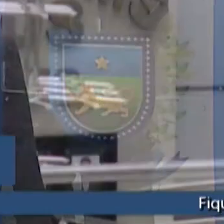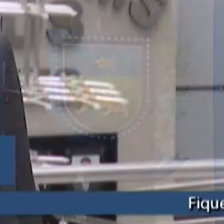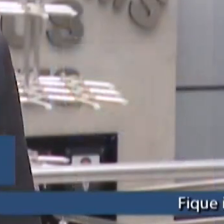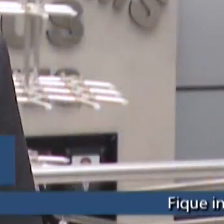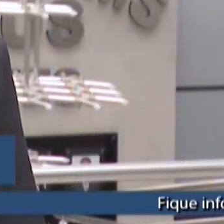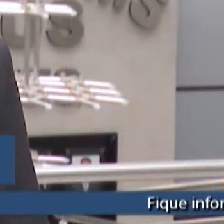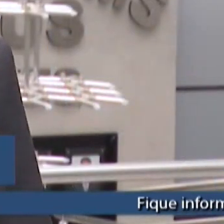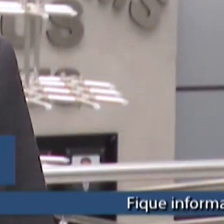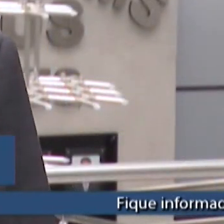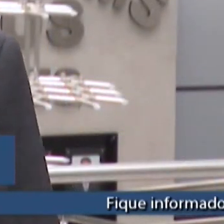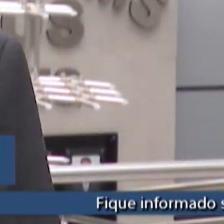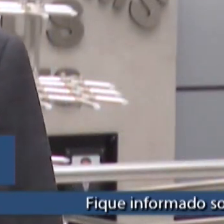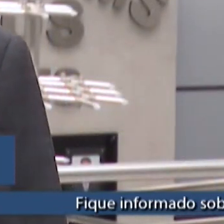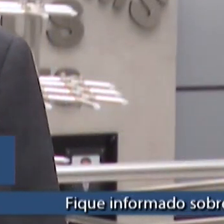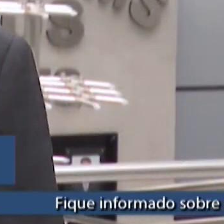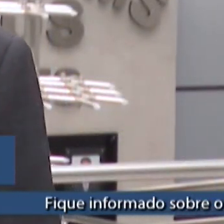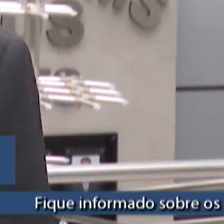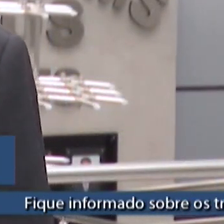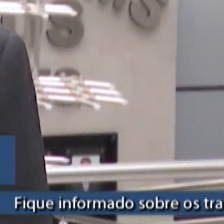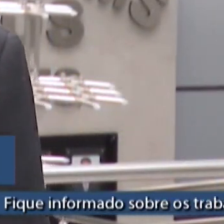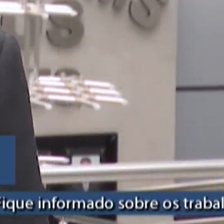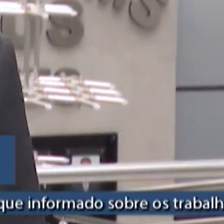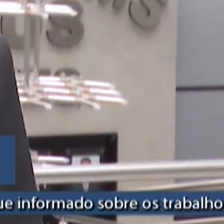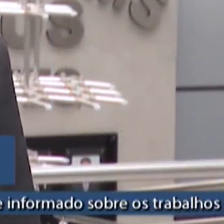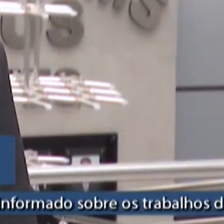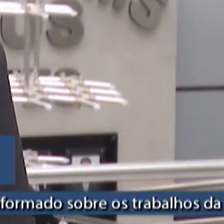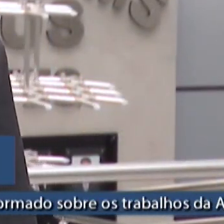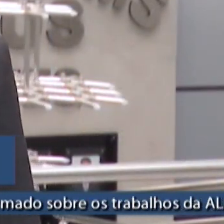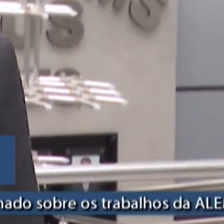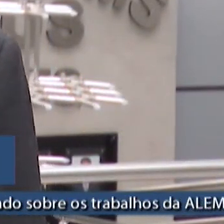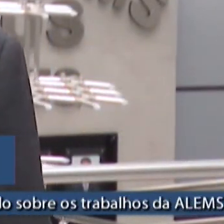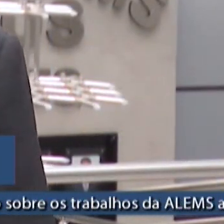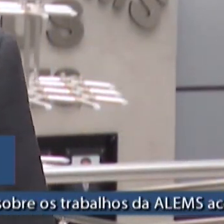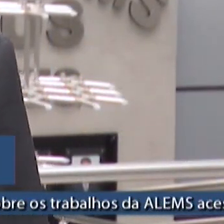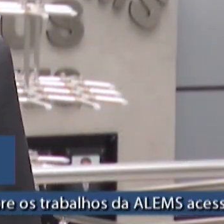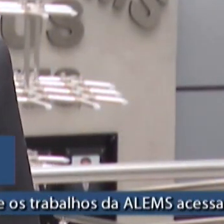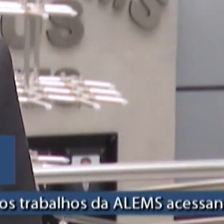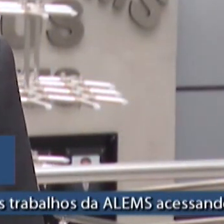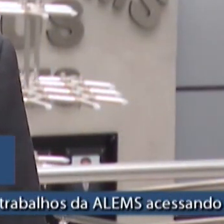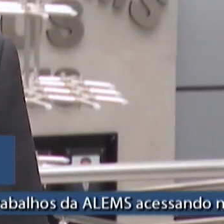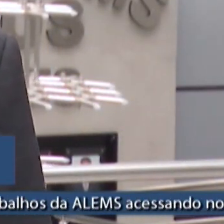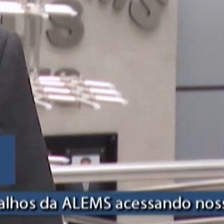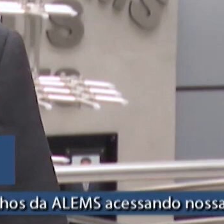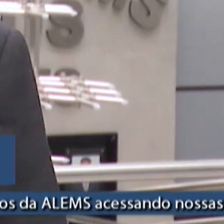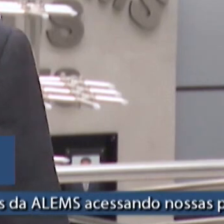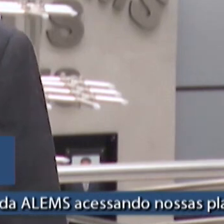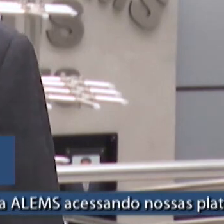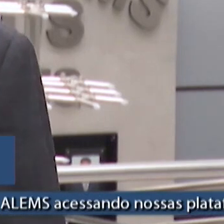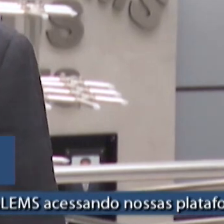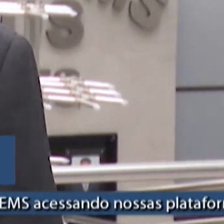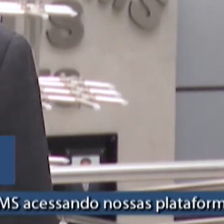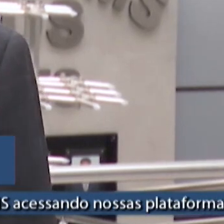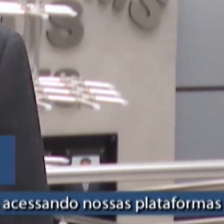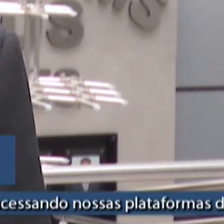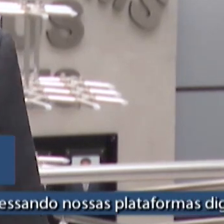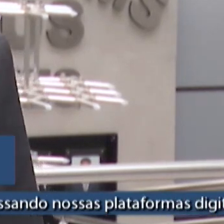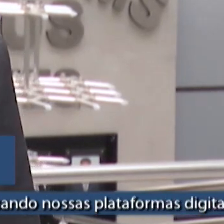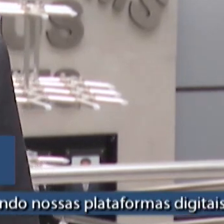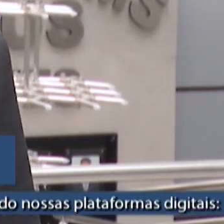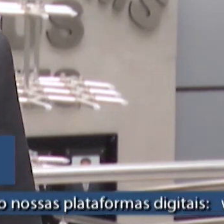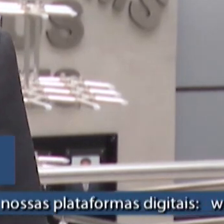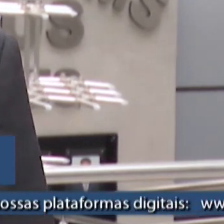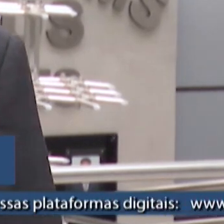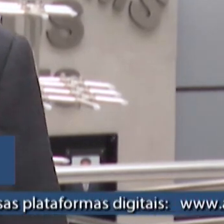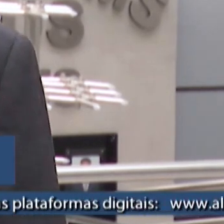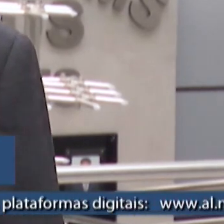Trabalhar muito, é aproveitar essa experiência de um ano à frente da Secretaria de Governo, como você disse, que eu entendo que foi um ano exitoso, o governo